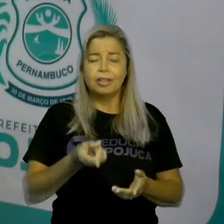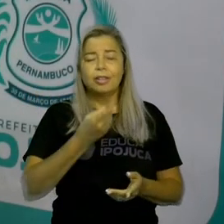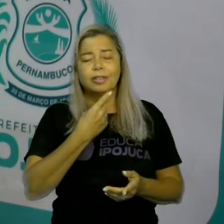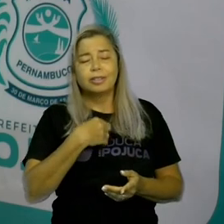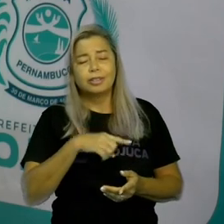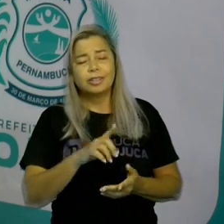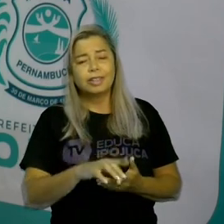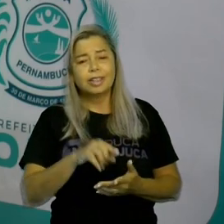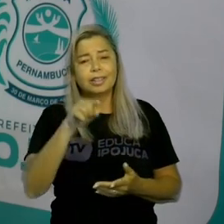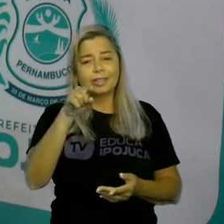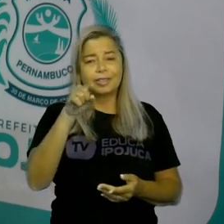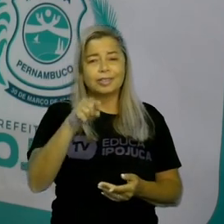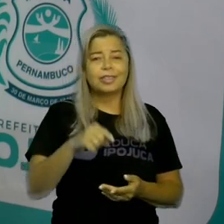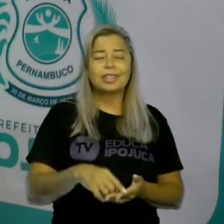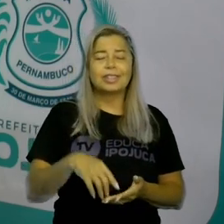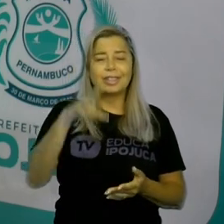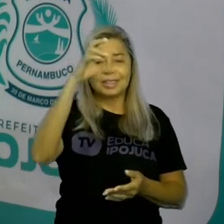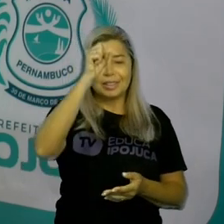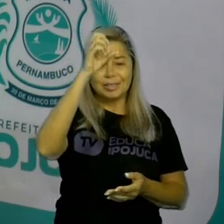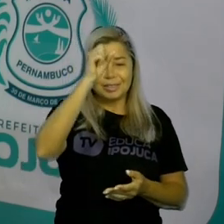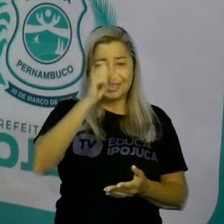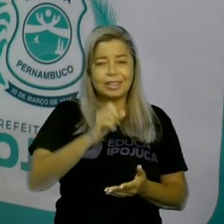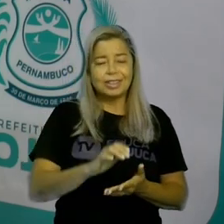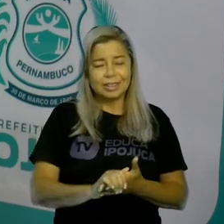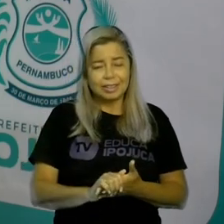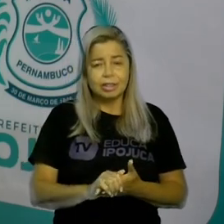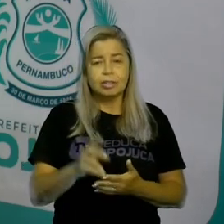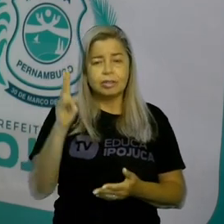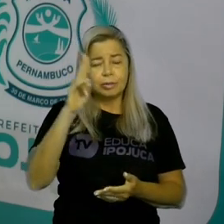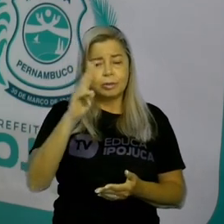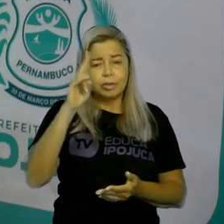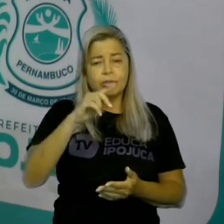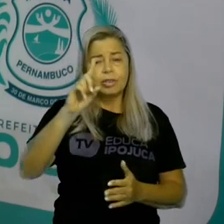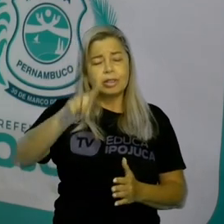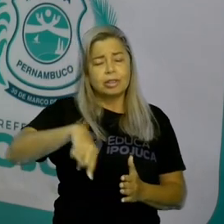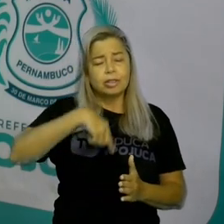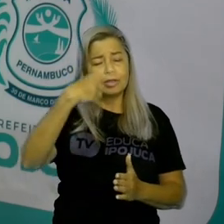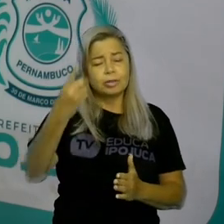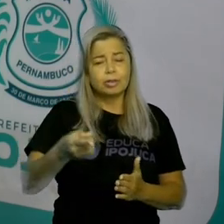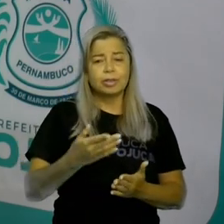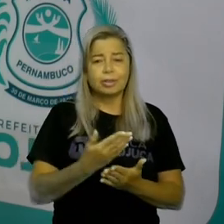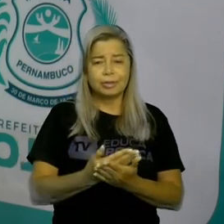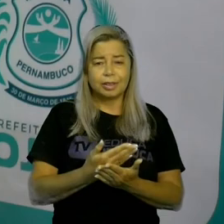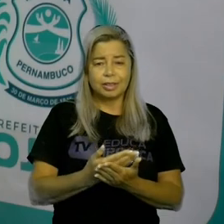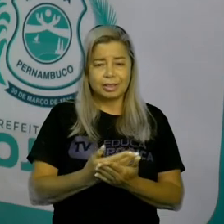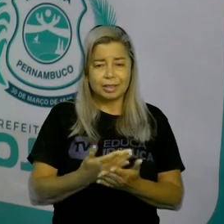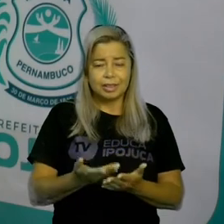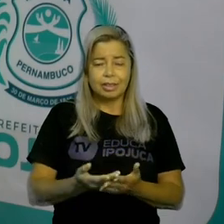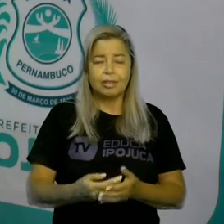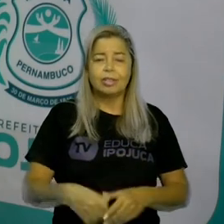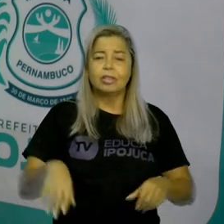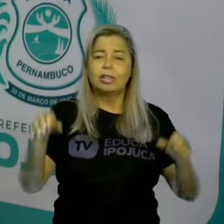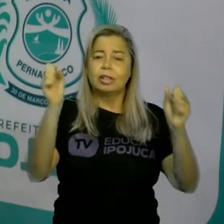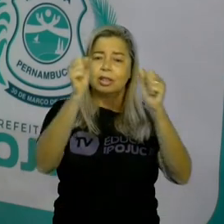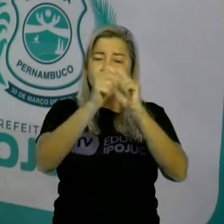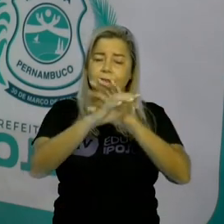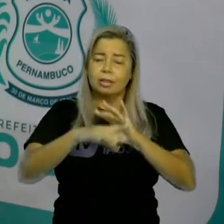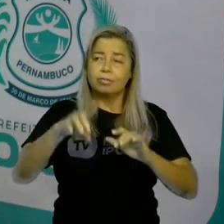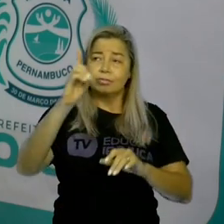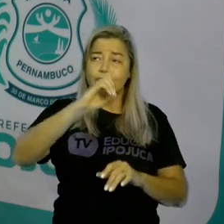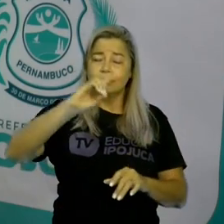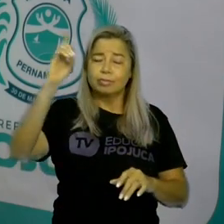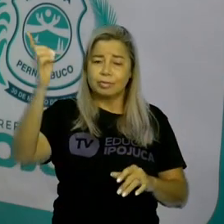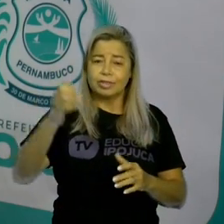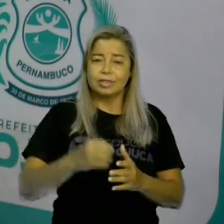E nós nos veremos nas próximas aulas com um assunto novo. Então, fiquem com Deus. Fiquem na